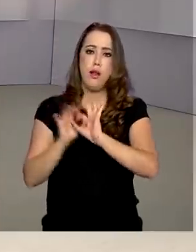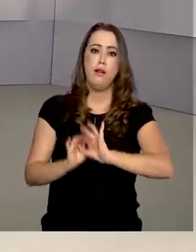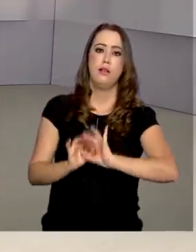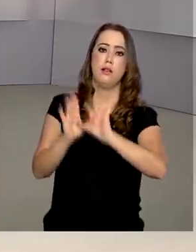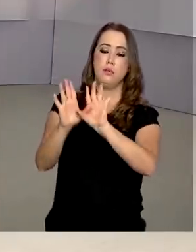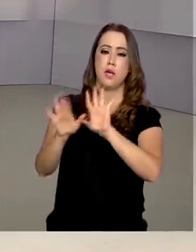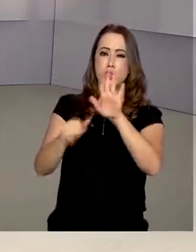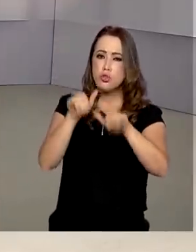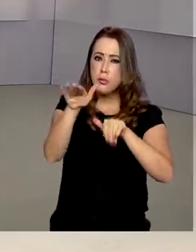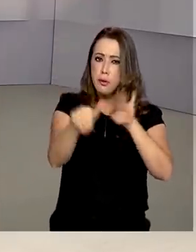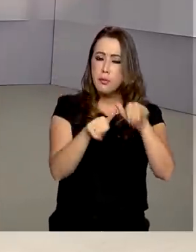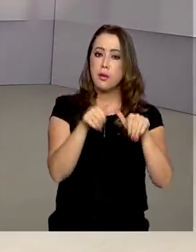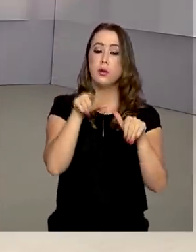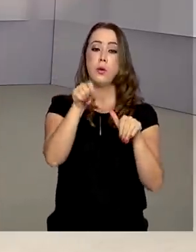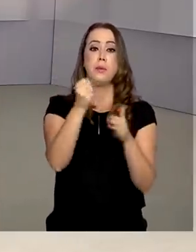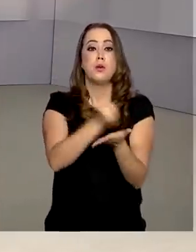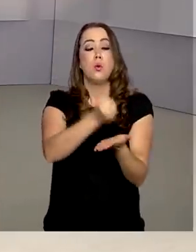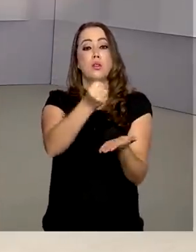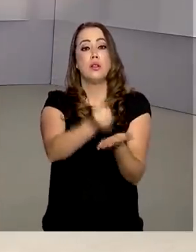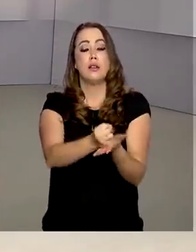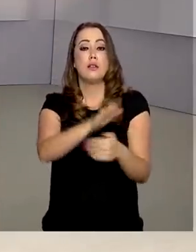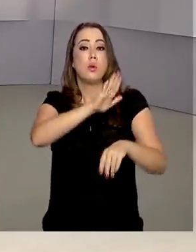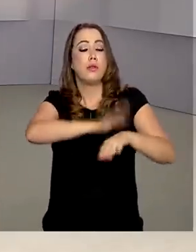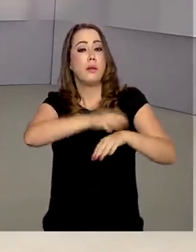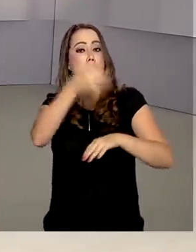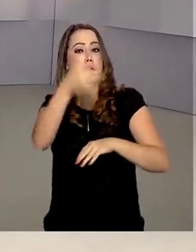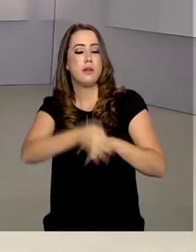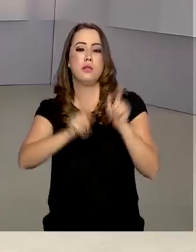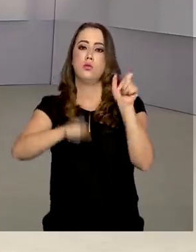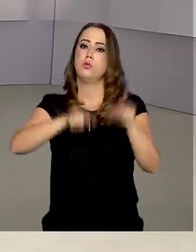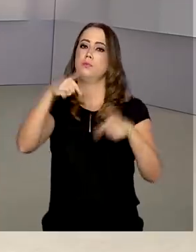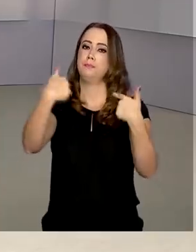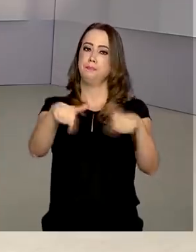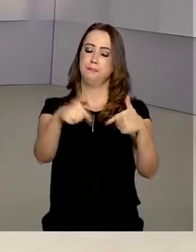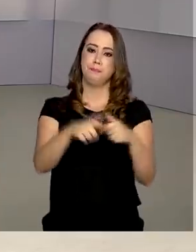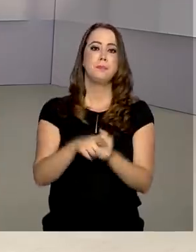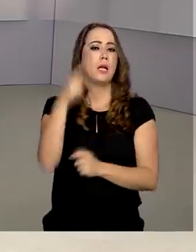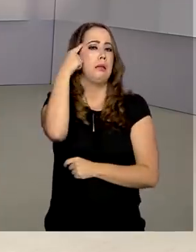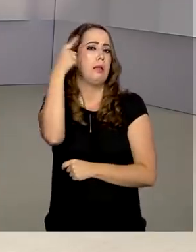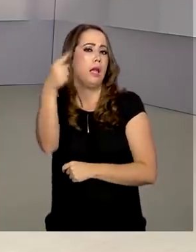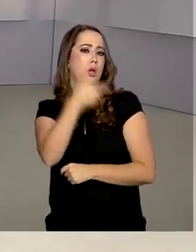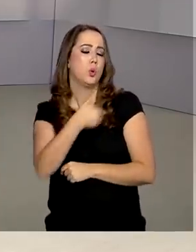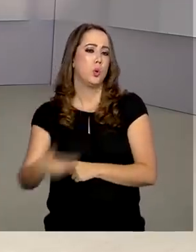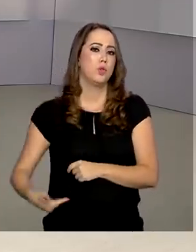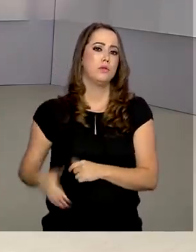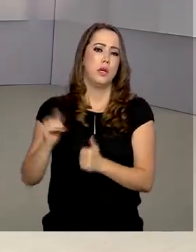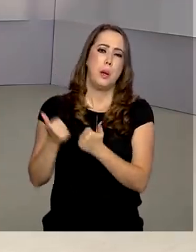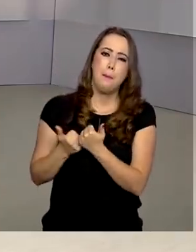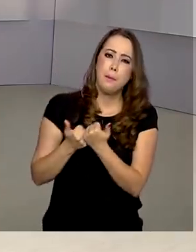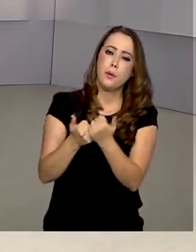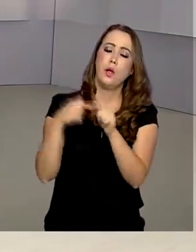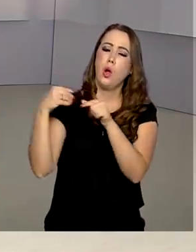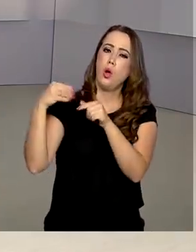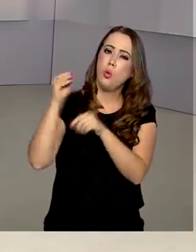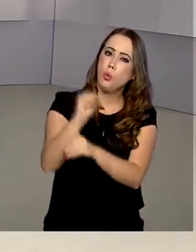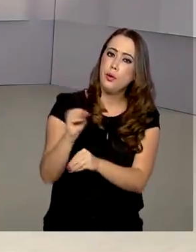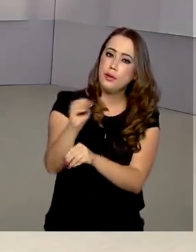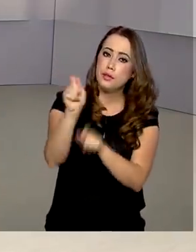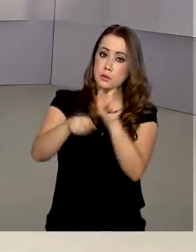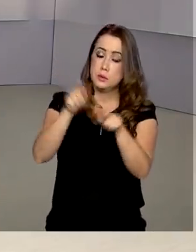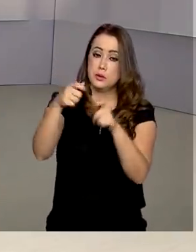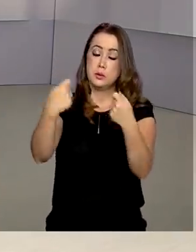fazer o chamamento público para a contratação temporária de pessoal. A ideia do governo é reforçar o atendimento aos